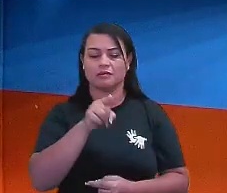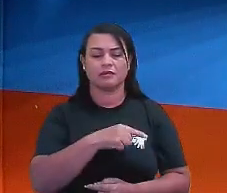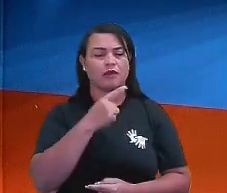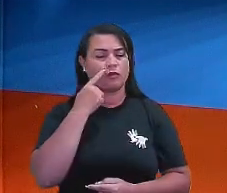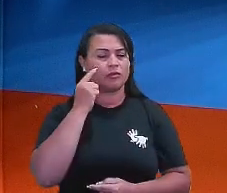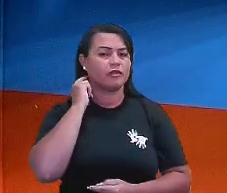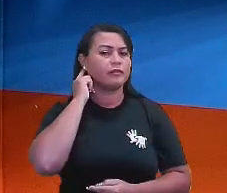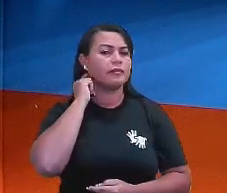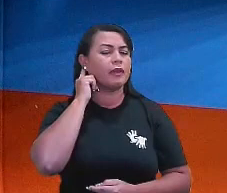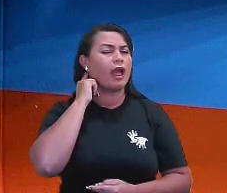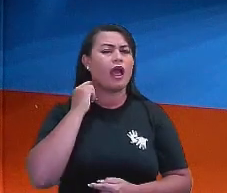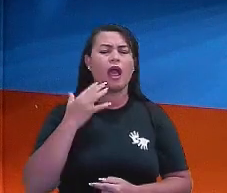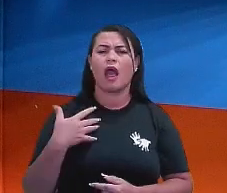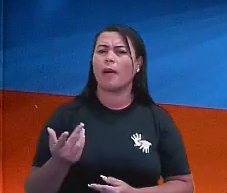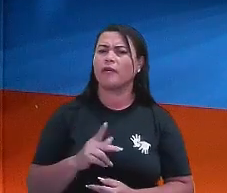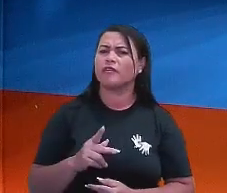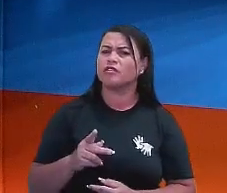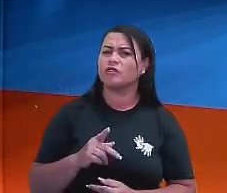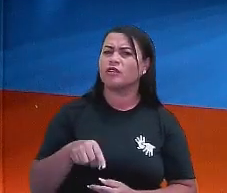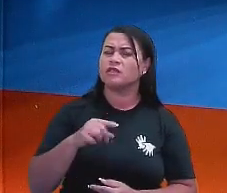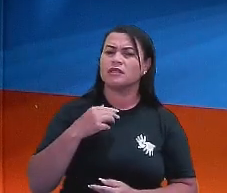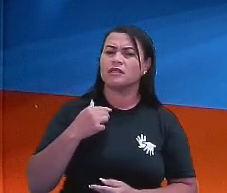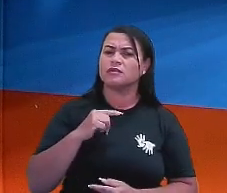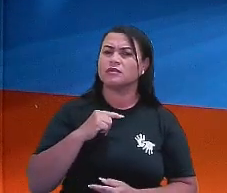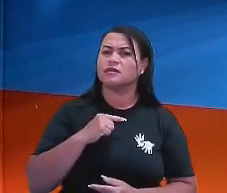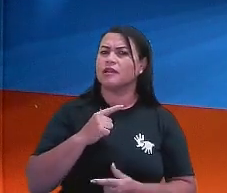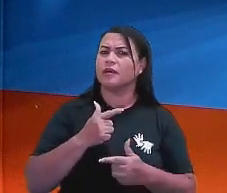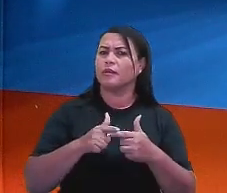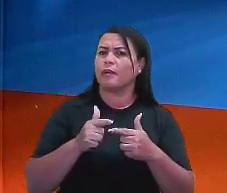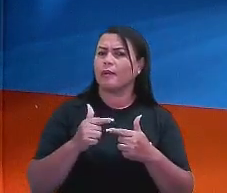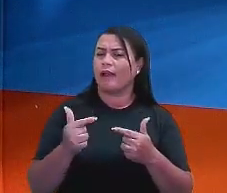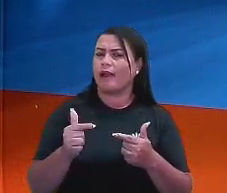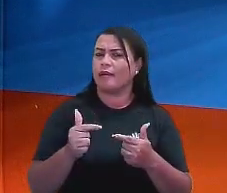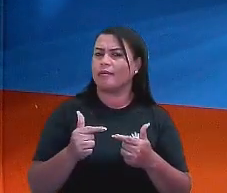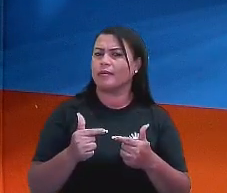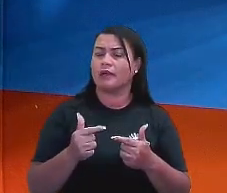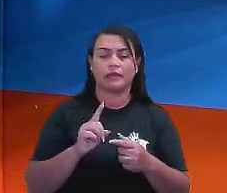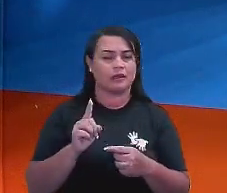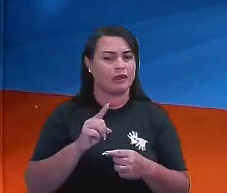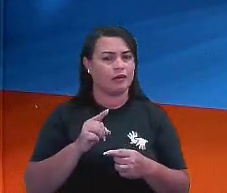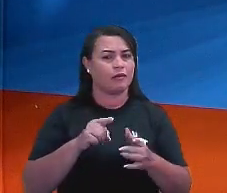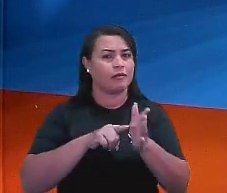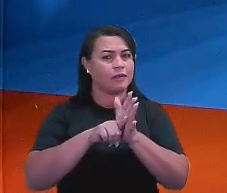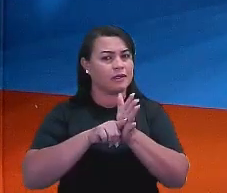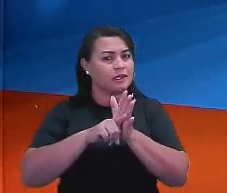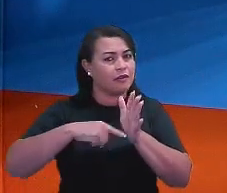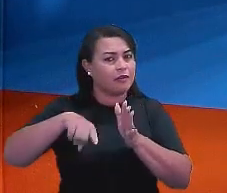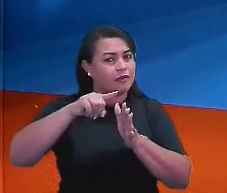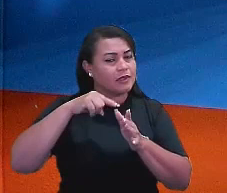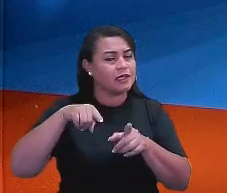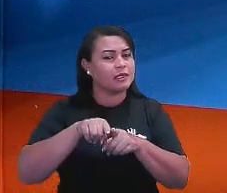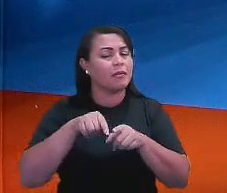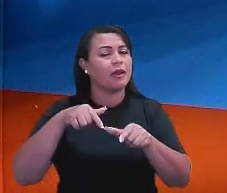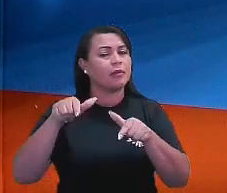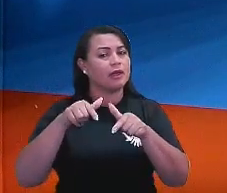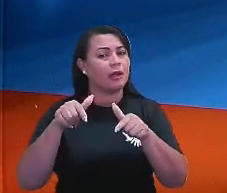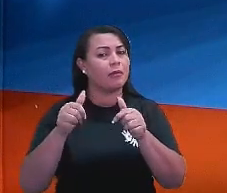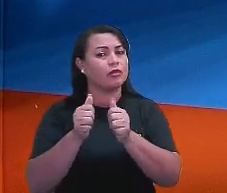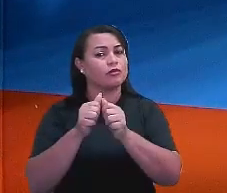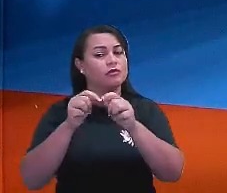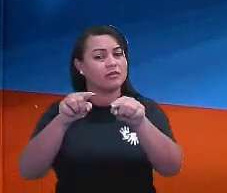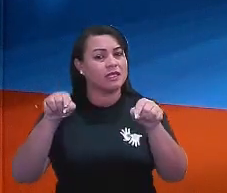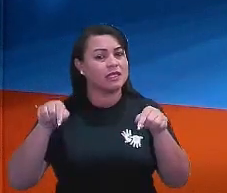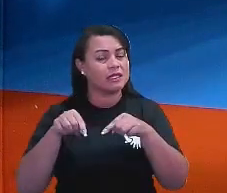Então, aqui tranquilo. A professora, a senhora não trouxe um problema em versamento proporcional. Não, vai ficar para pesquisa e para trabalho aí com o professor de